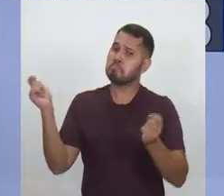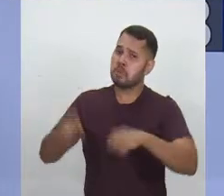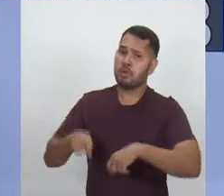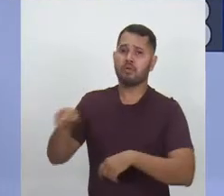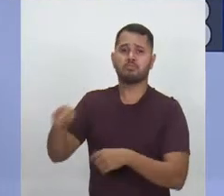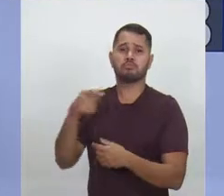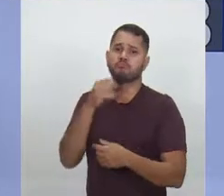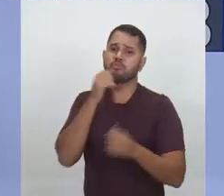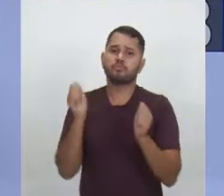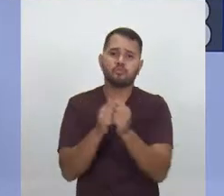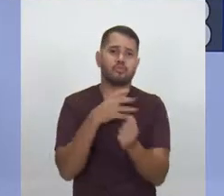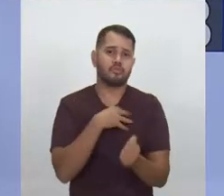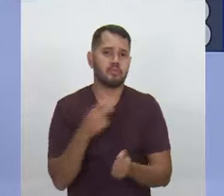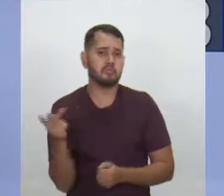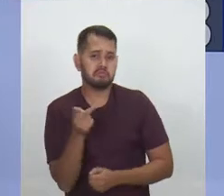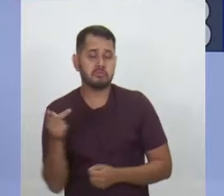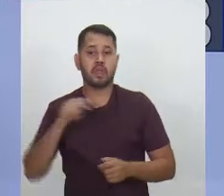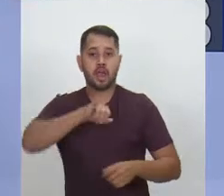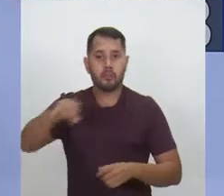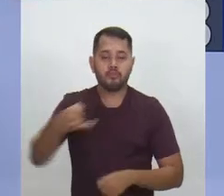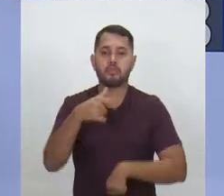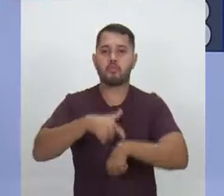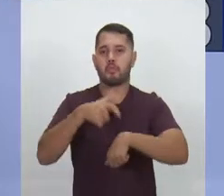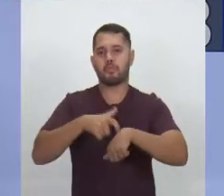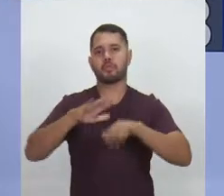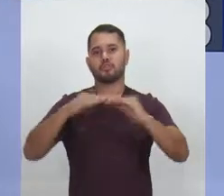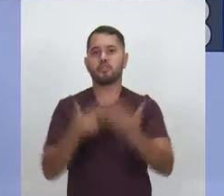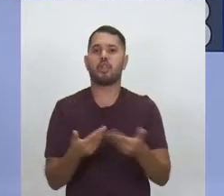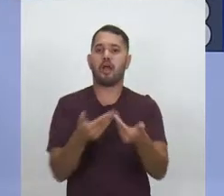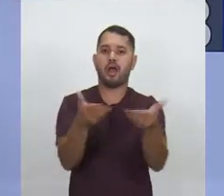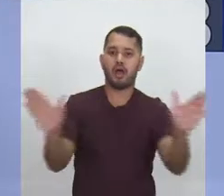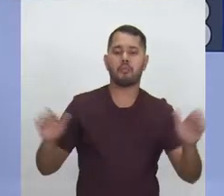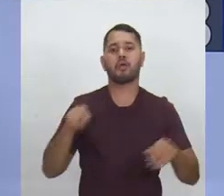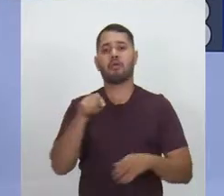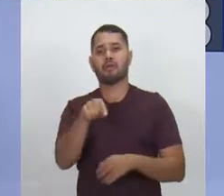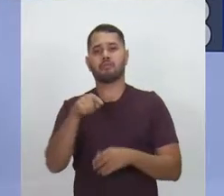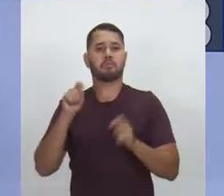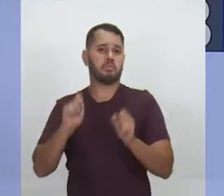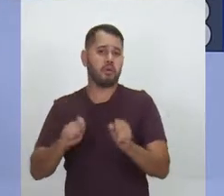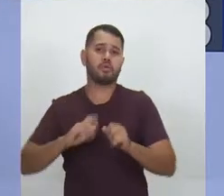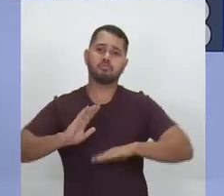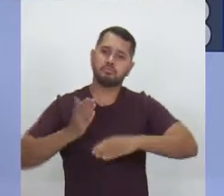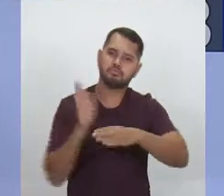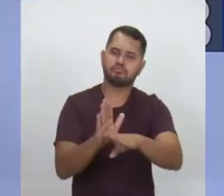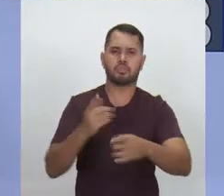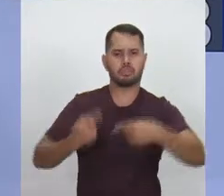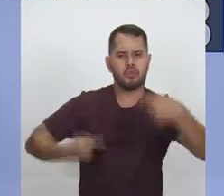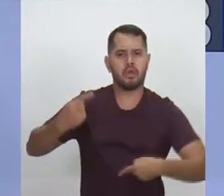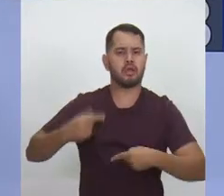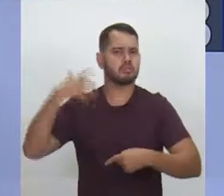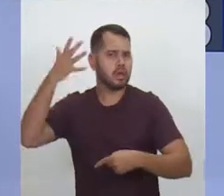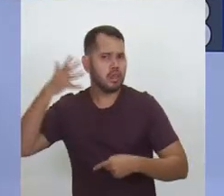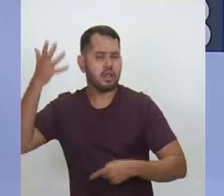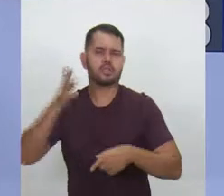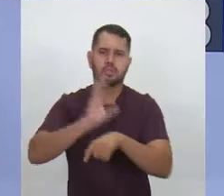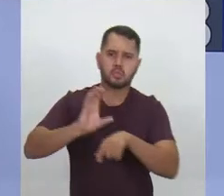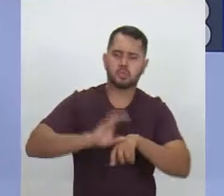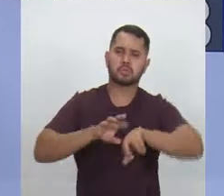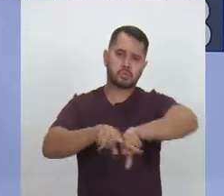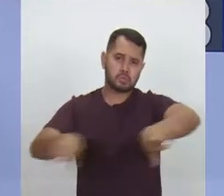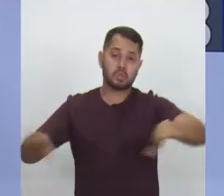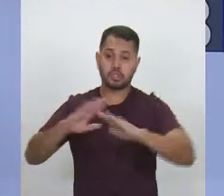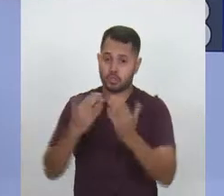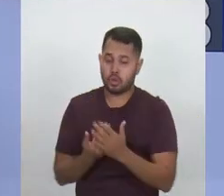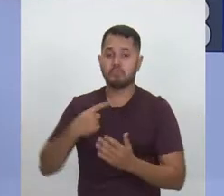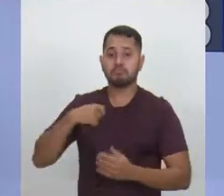juntamente com o seu filho, aproveitar desses momentos numa escola aberta, numa escola que promova debates, palestras, cursos. Escola